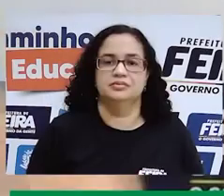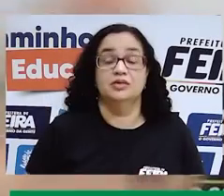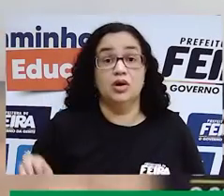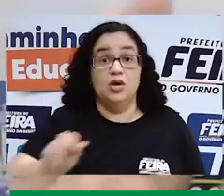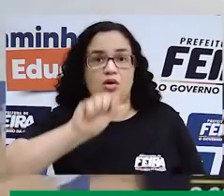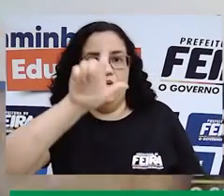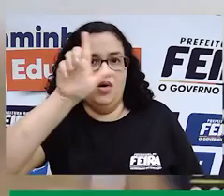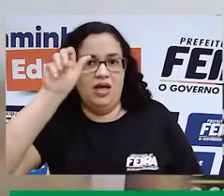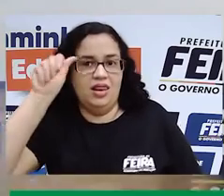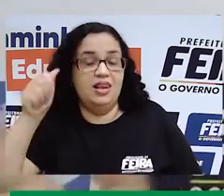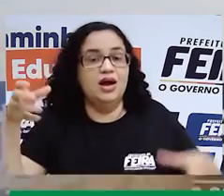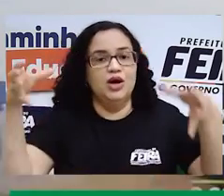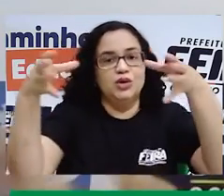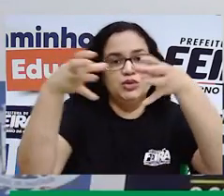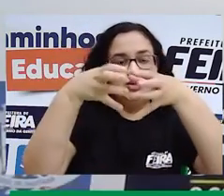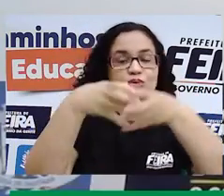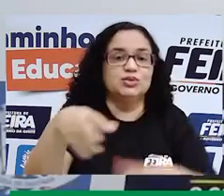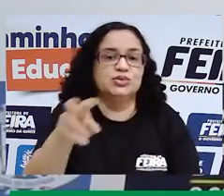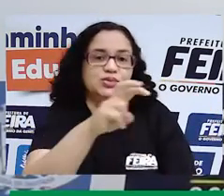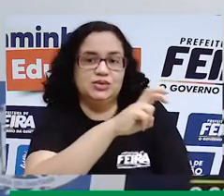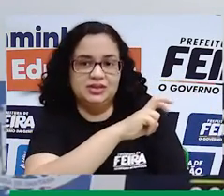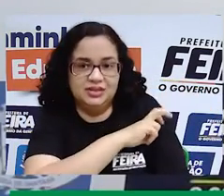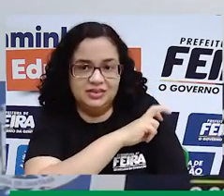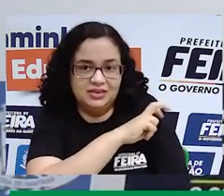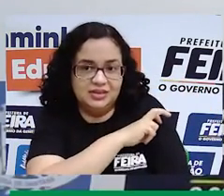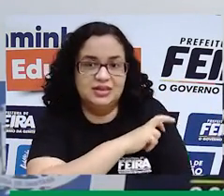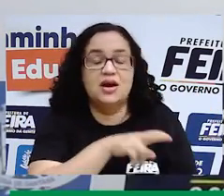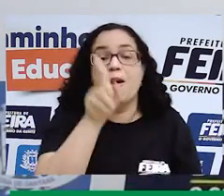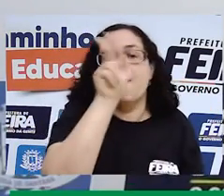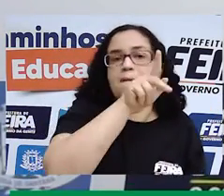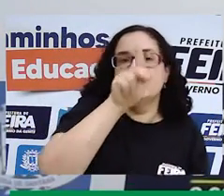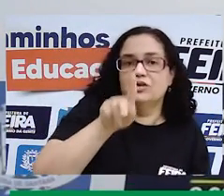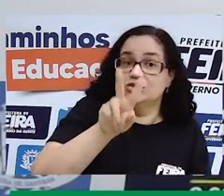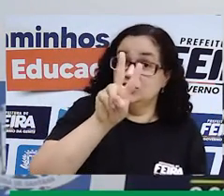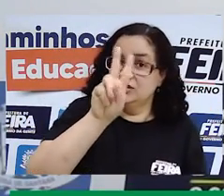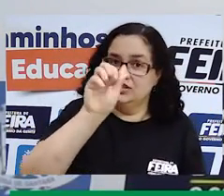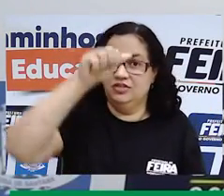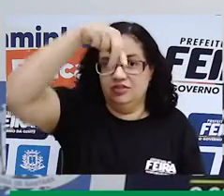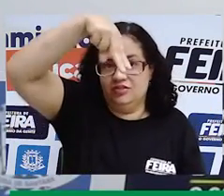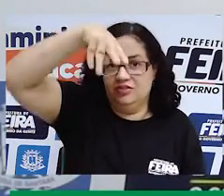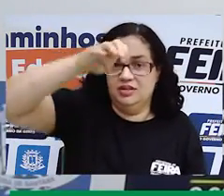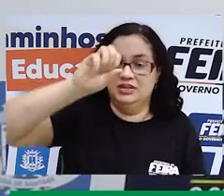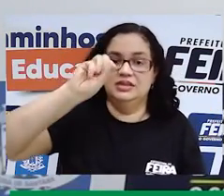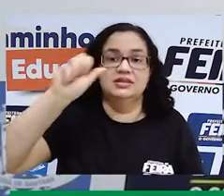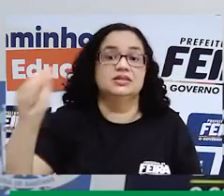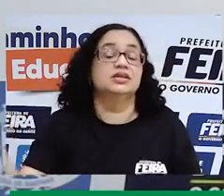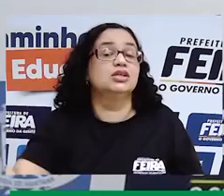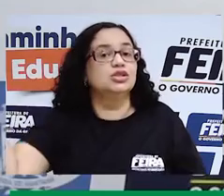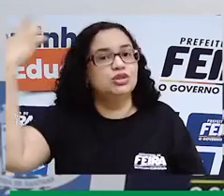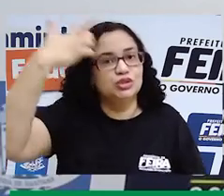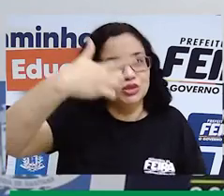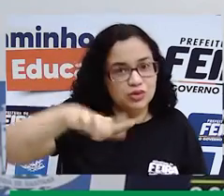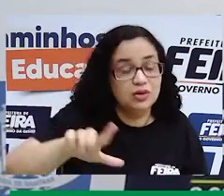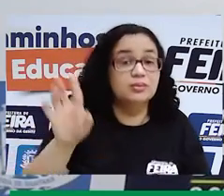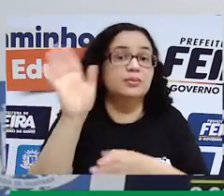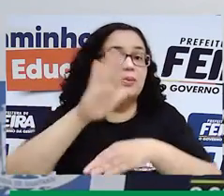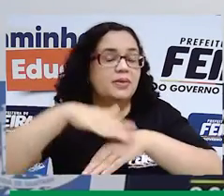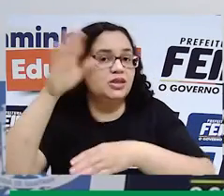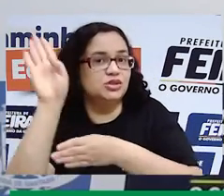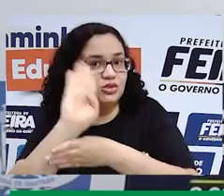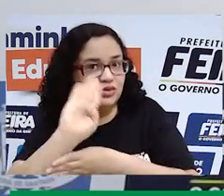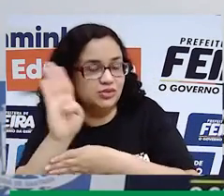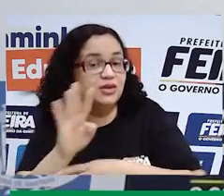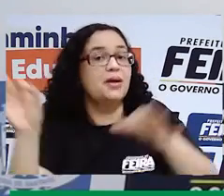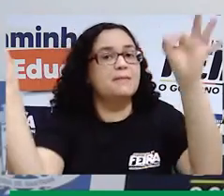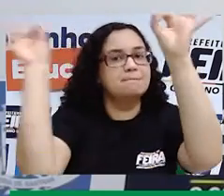Olá, turma do quinto ano. Olha para a Vanessa aqui de novo para começarmos mais uma videoaula. E aí, estão